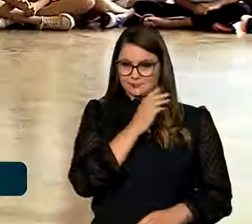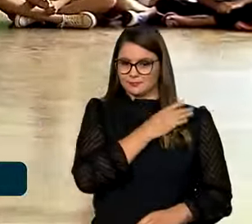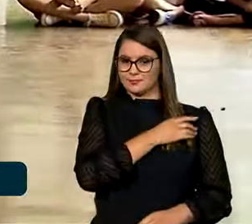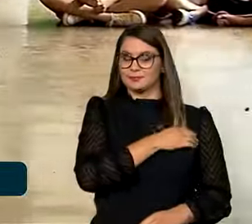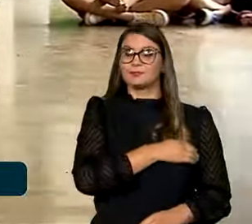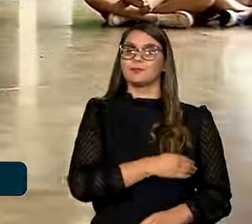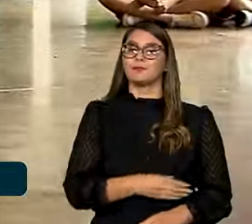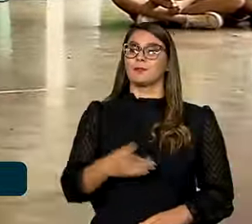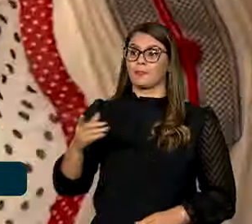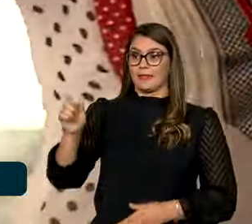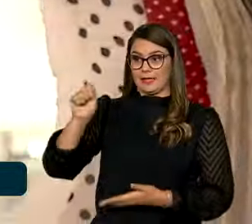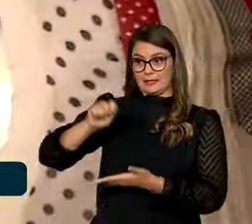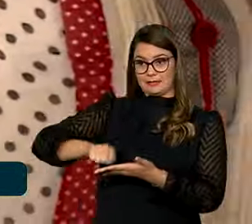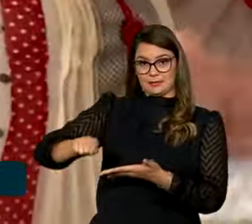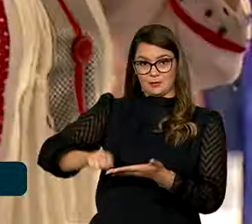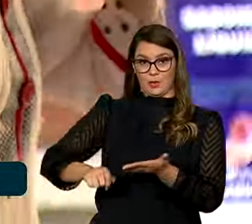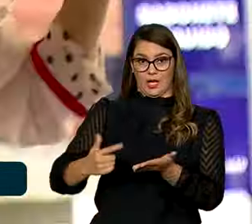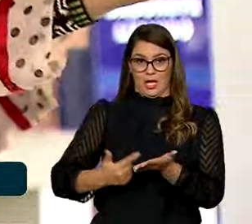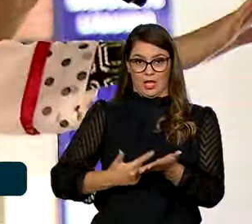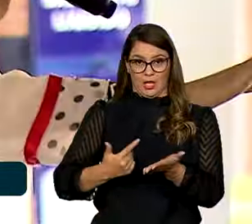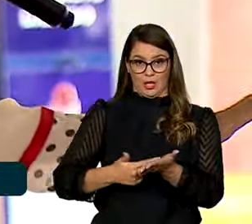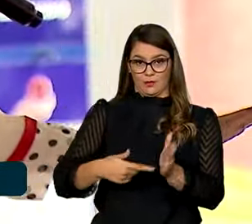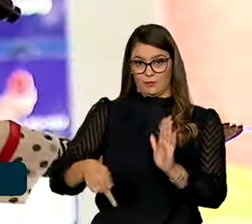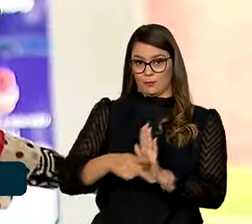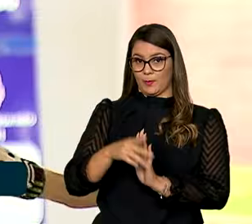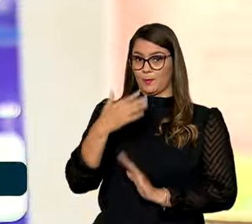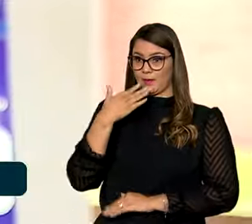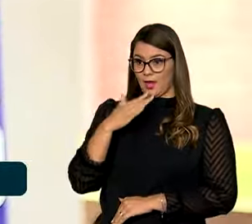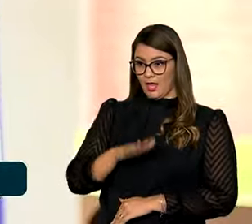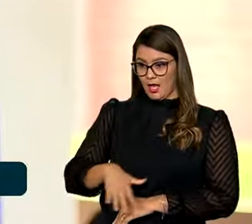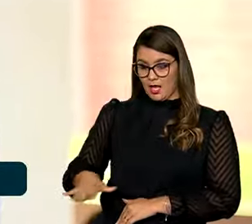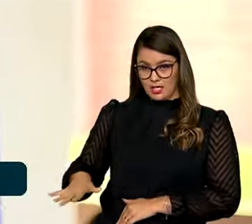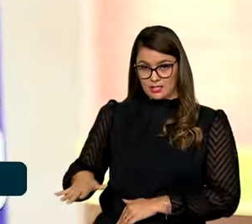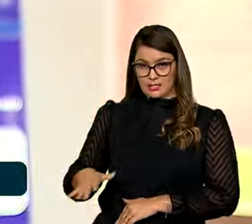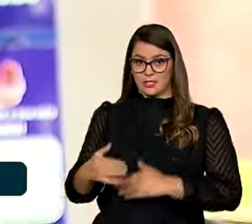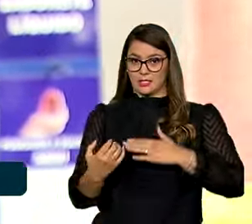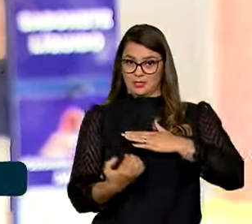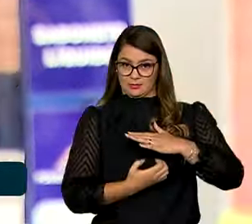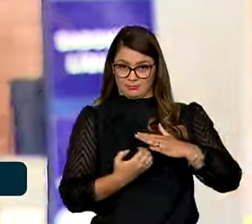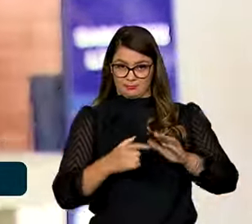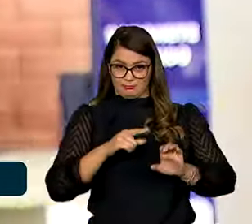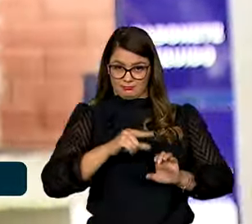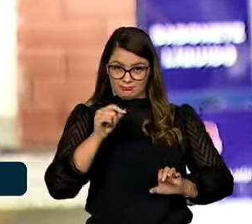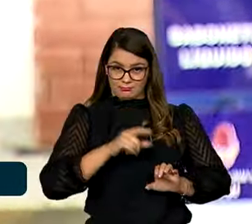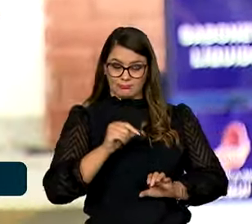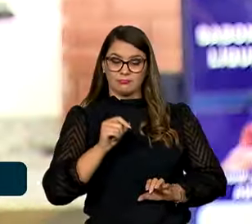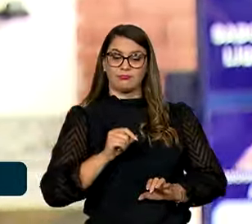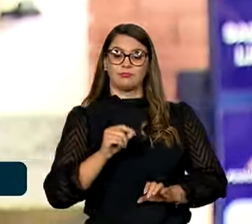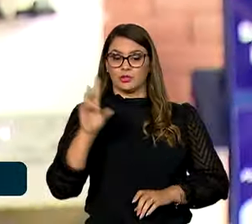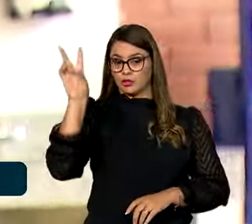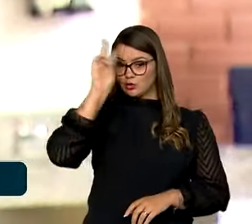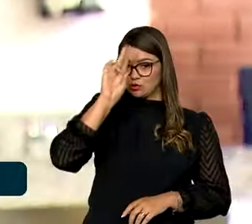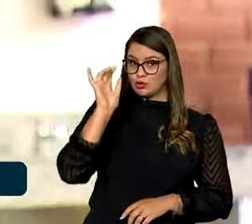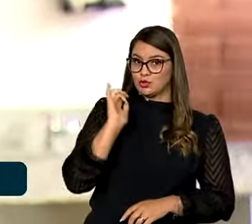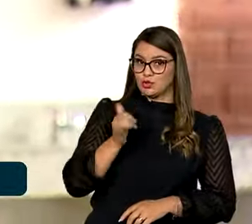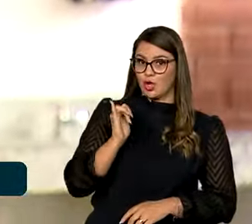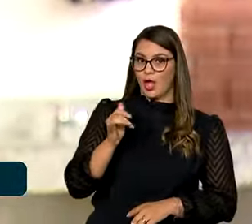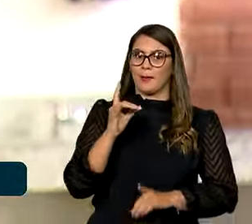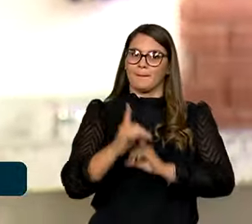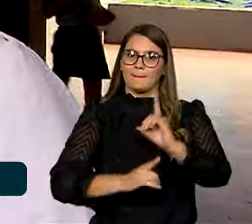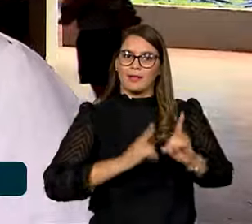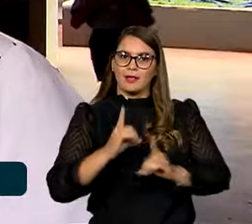Essa escritora de livros infantis e empresária conta histórias e faz dinâmicas para crianças